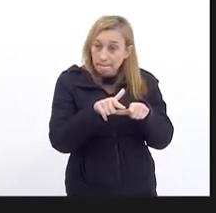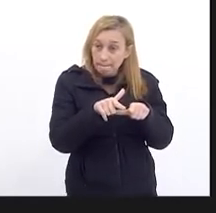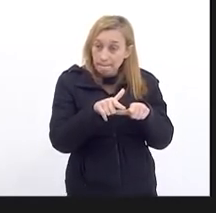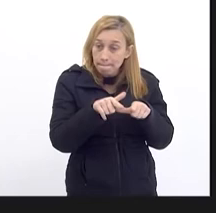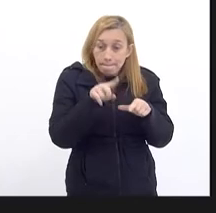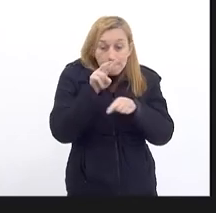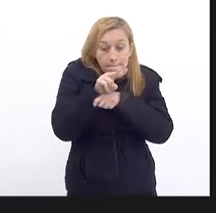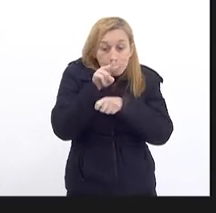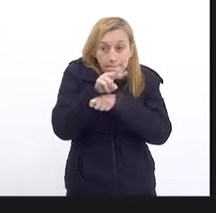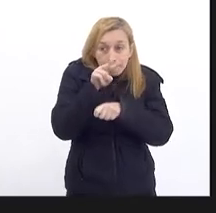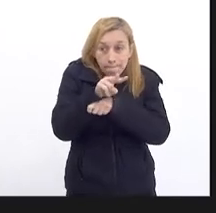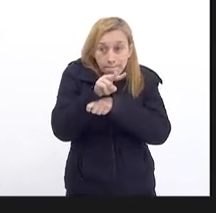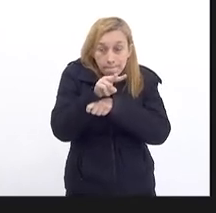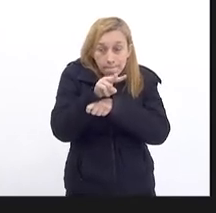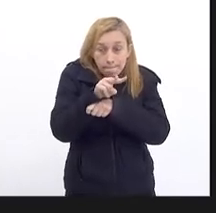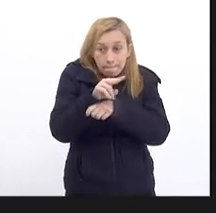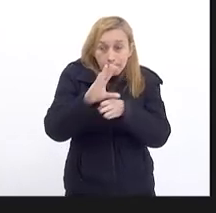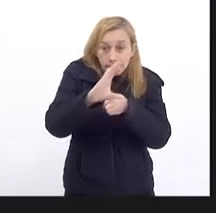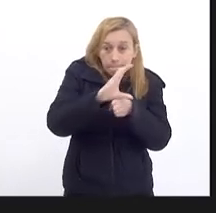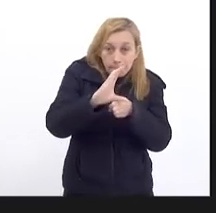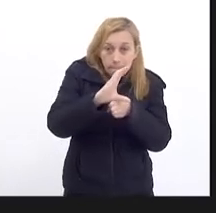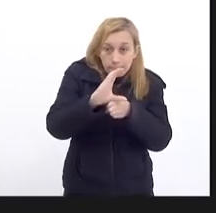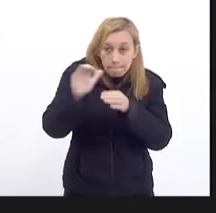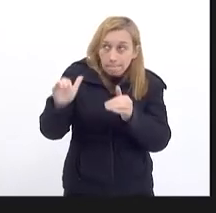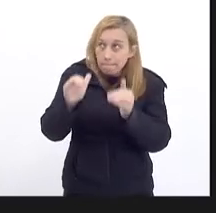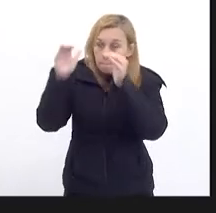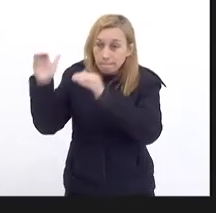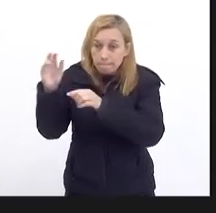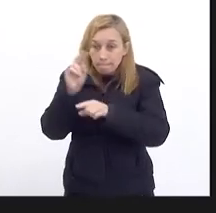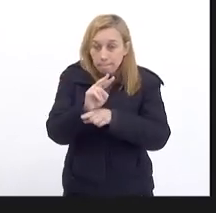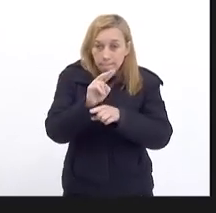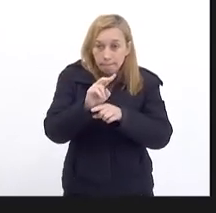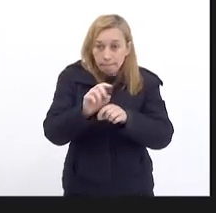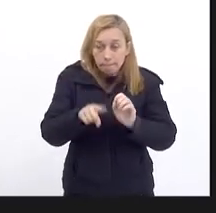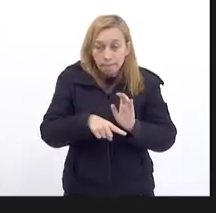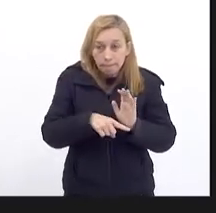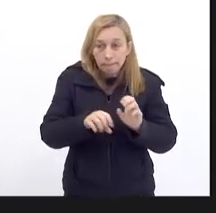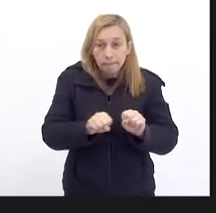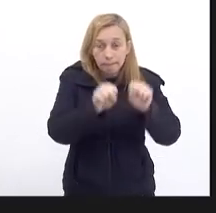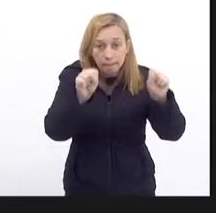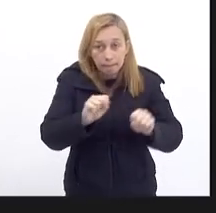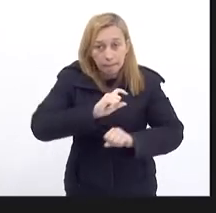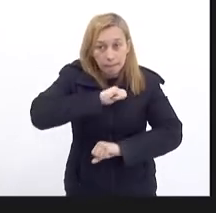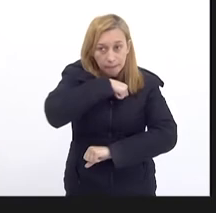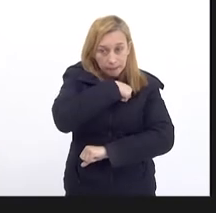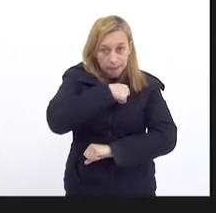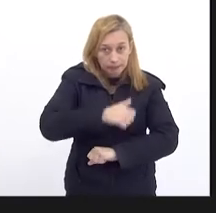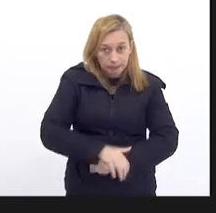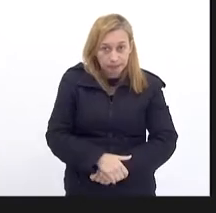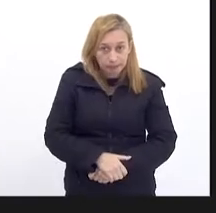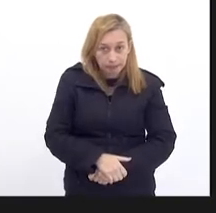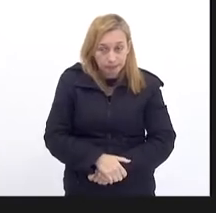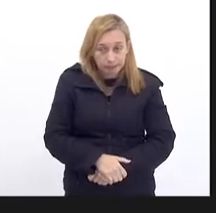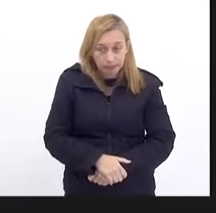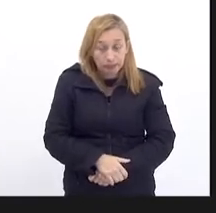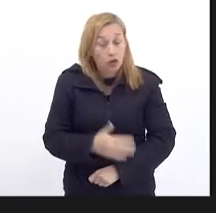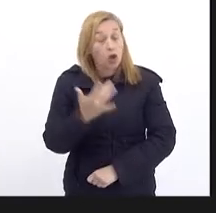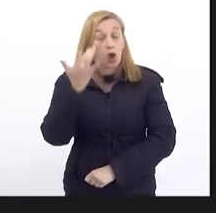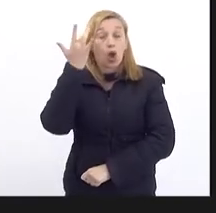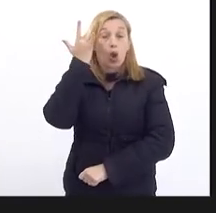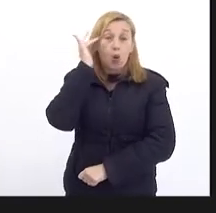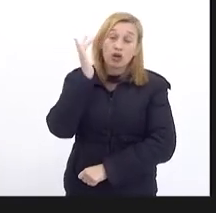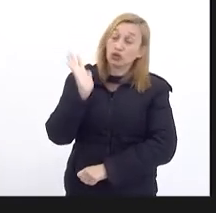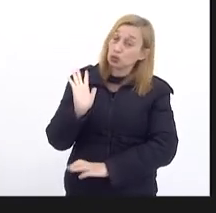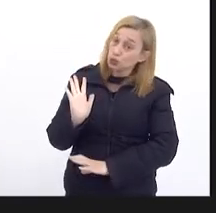Vigiado aí Pelo conceito Supervisor Do regime De recuperação Fiscal Que eu acho